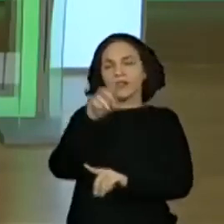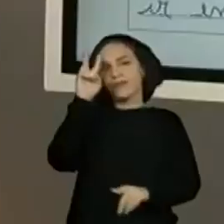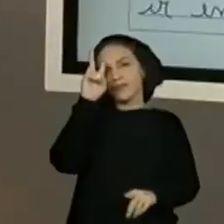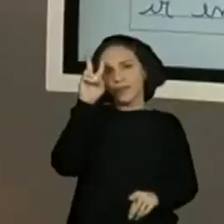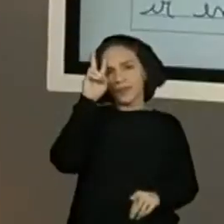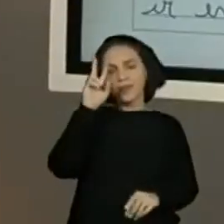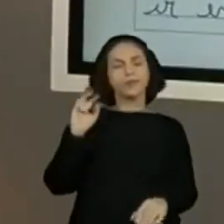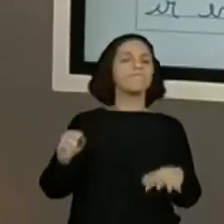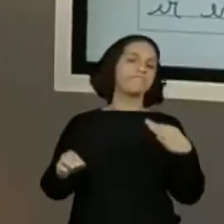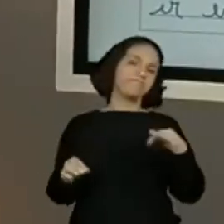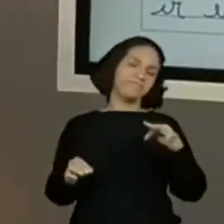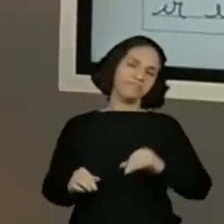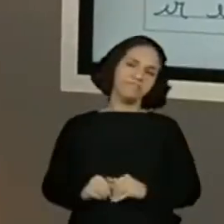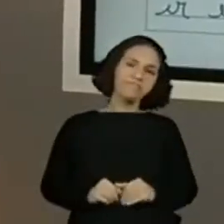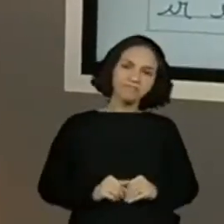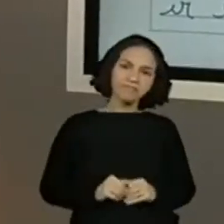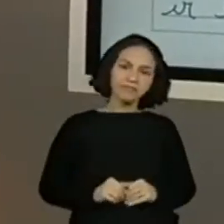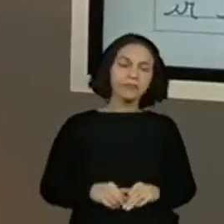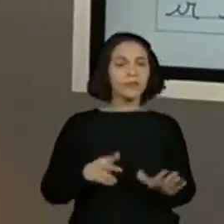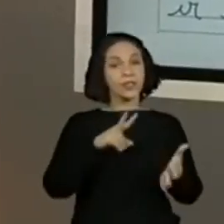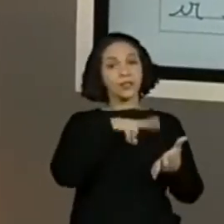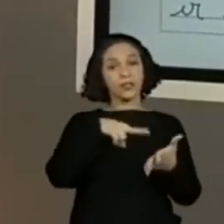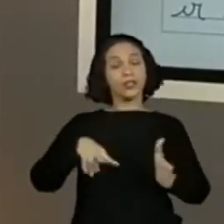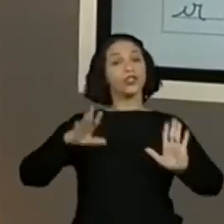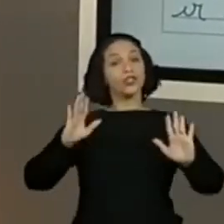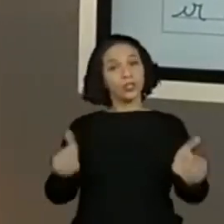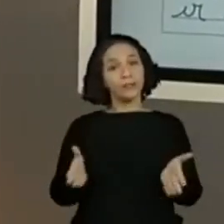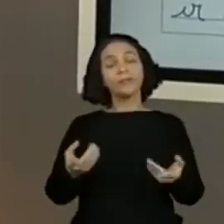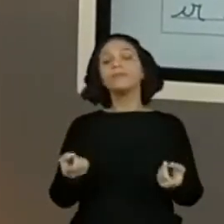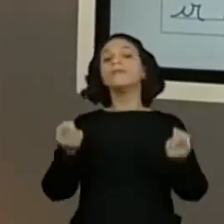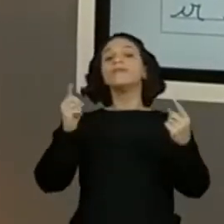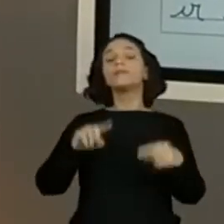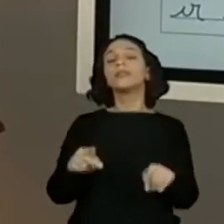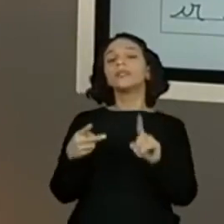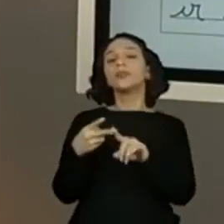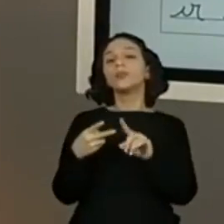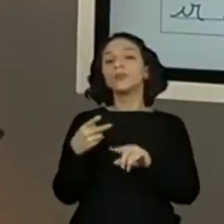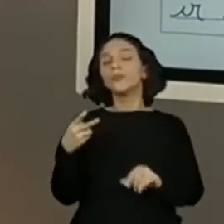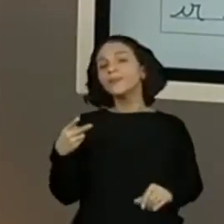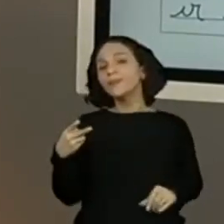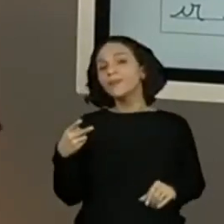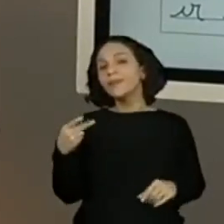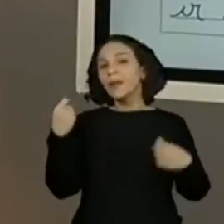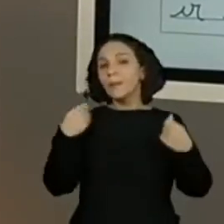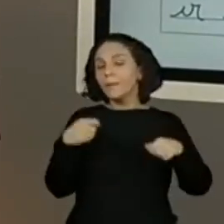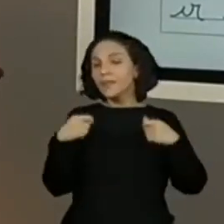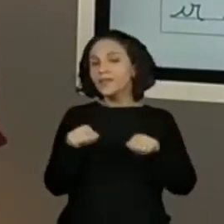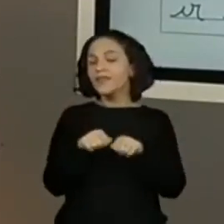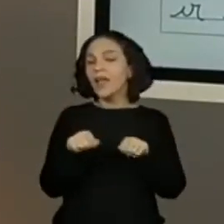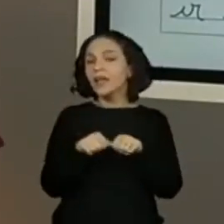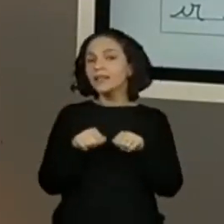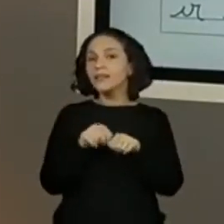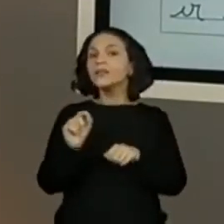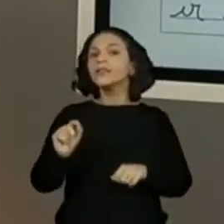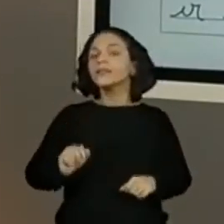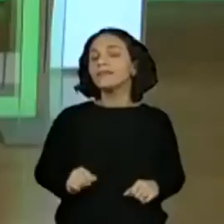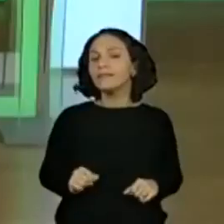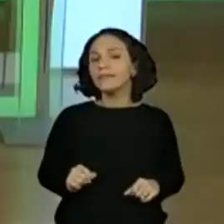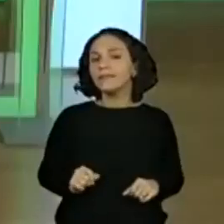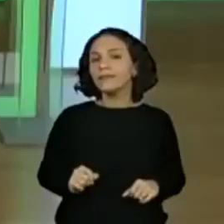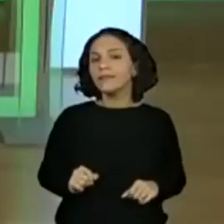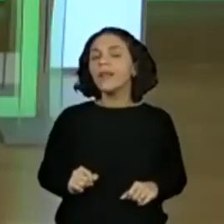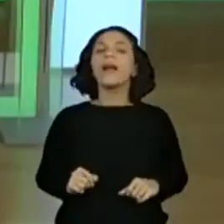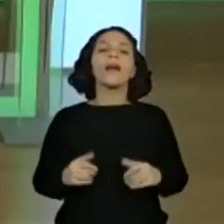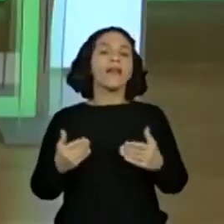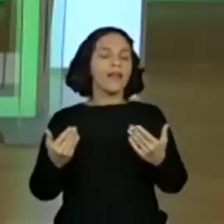professora Viviane. Muito bem. Fizemos a leitura. Qual foi a segunda coisa que a gente precisa fazer e que a gente terminou de fazer agora? Nós